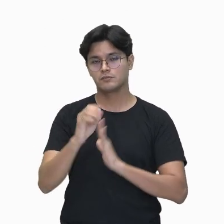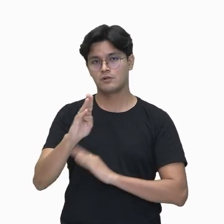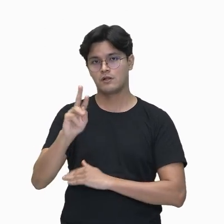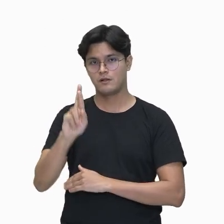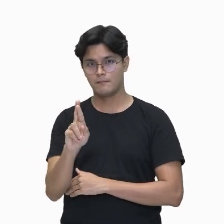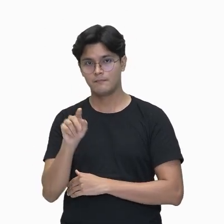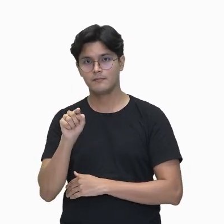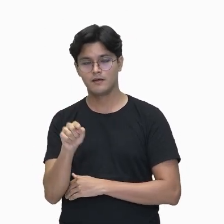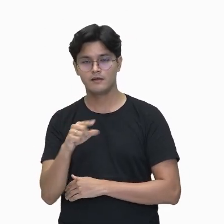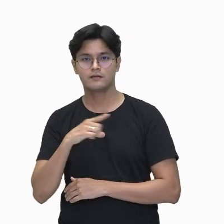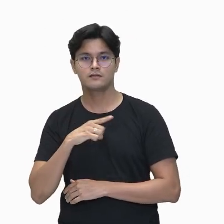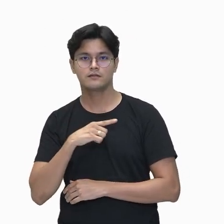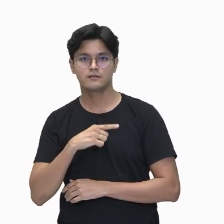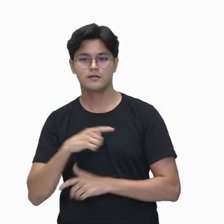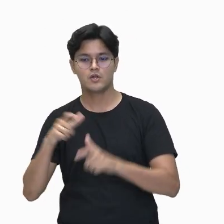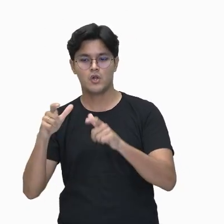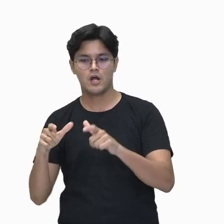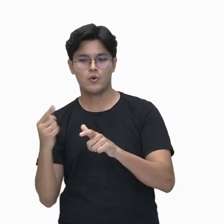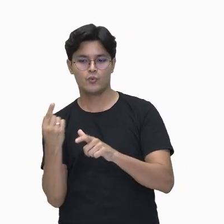e 2.